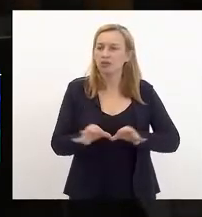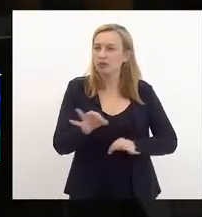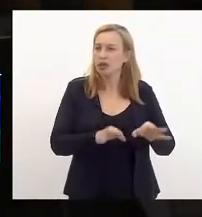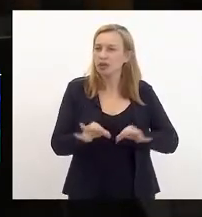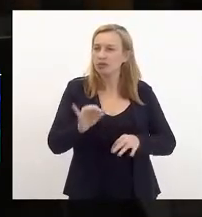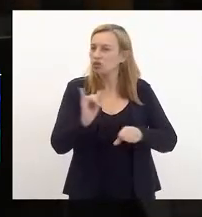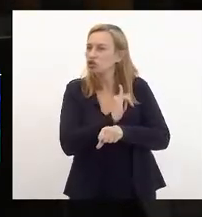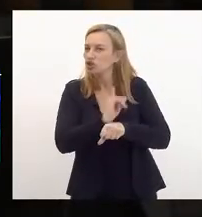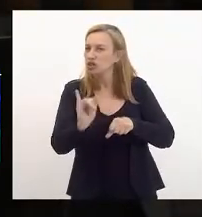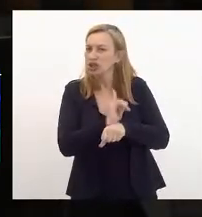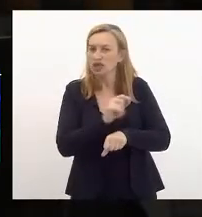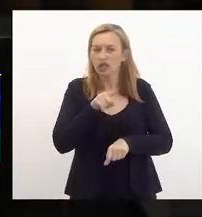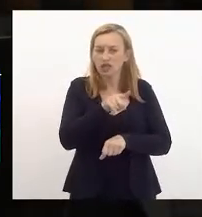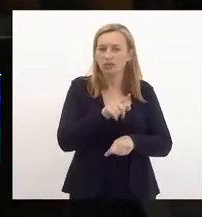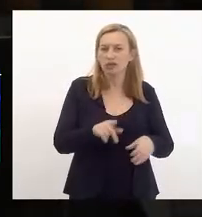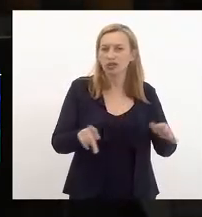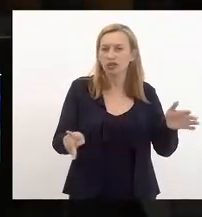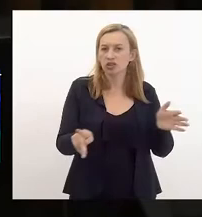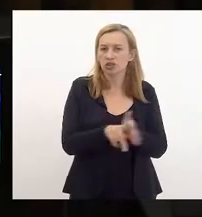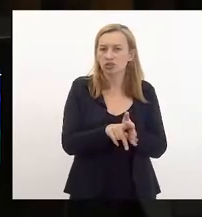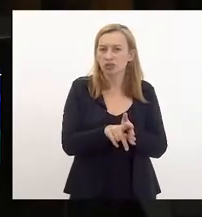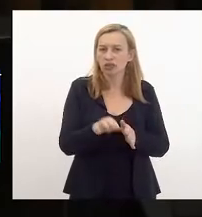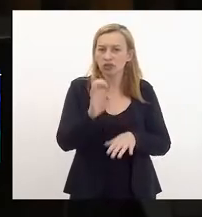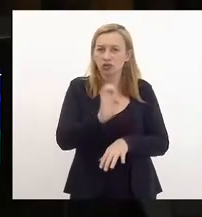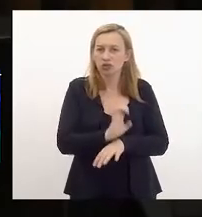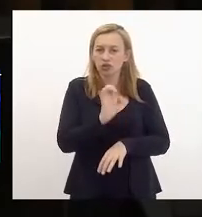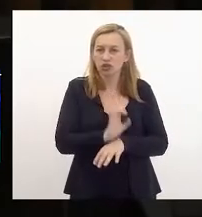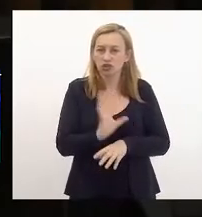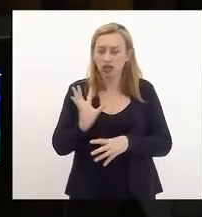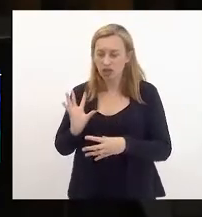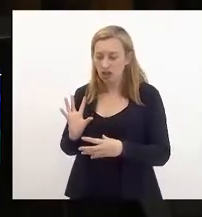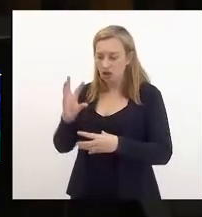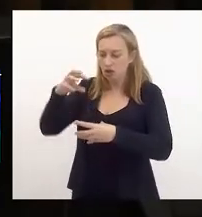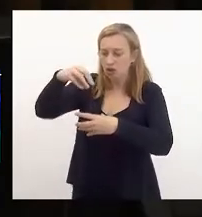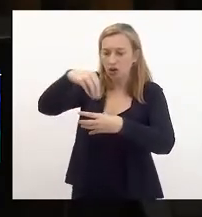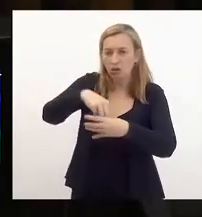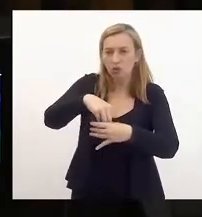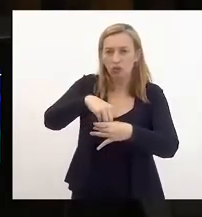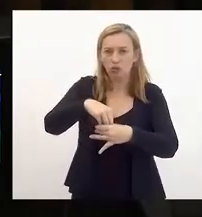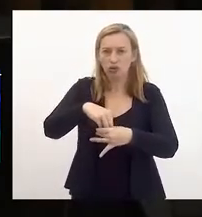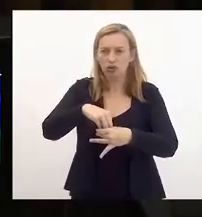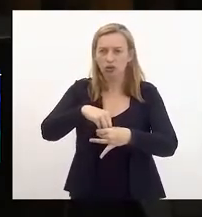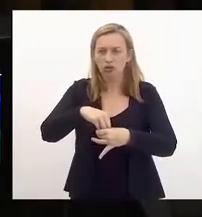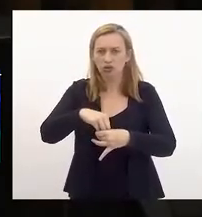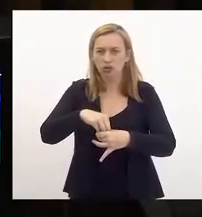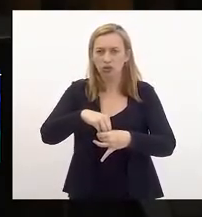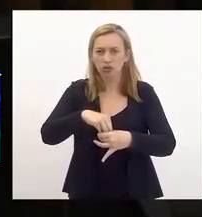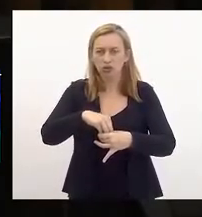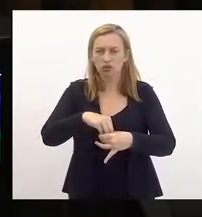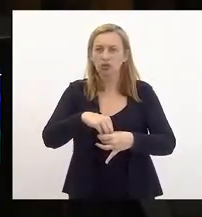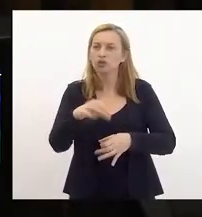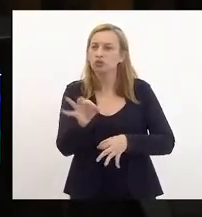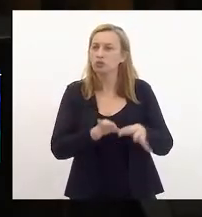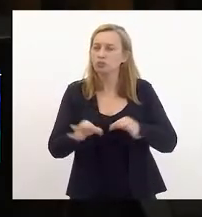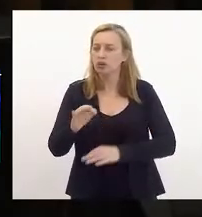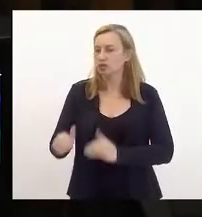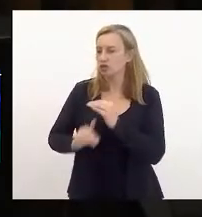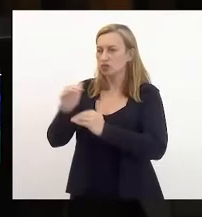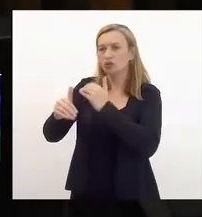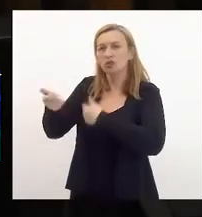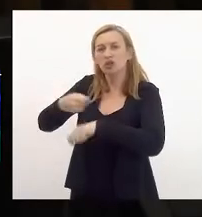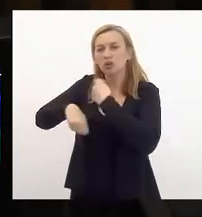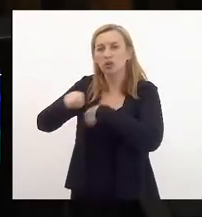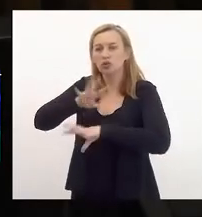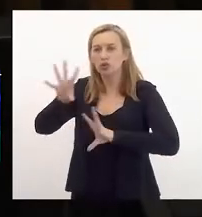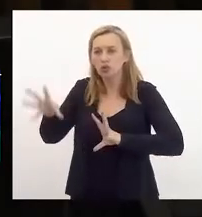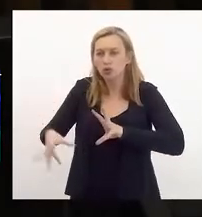plano estratégico de Estado estaria inserido no plano estratégico de desenvolvimento econômico